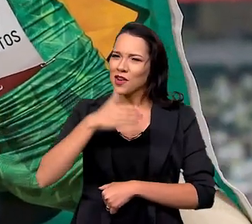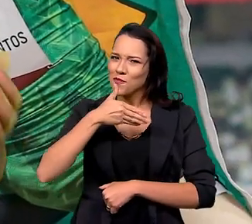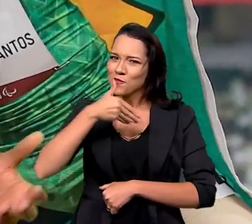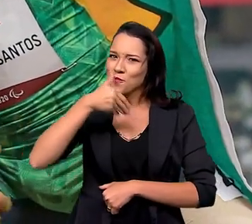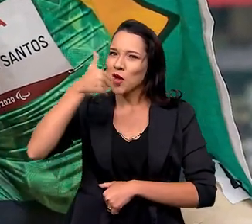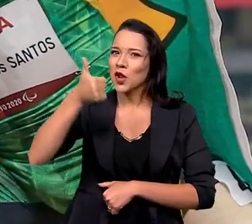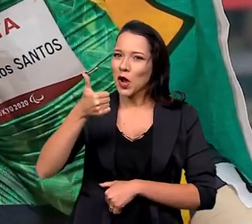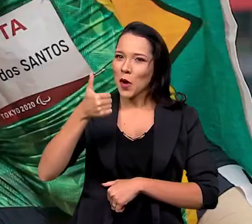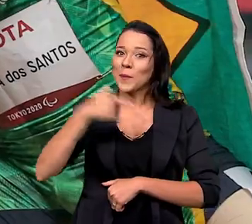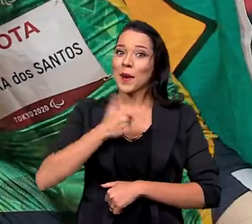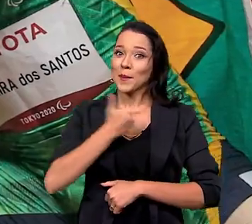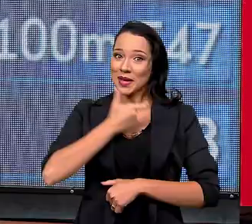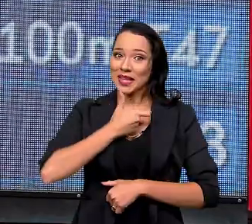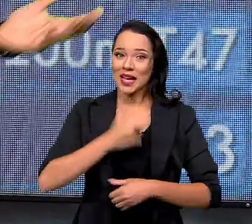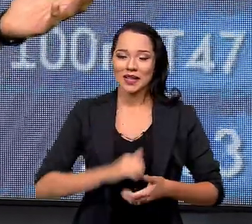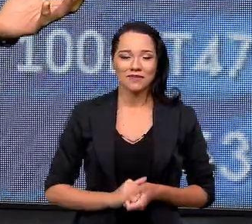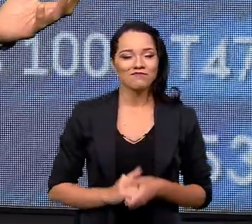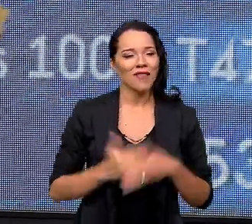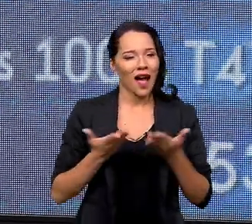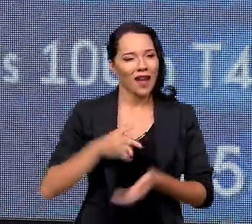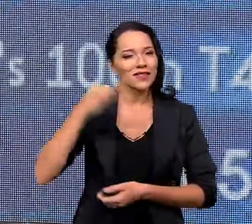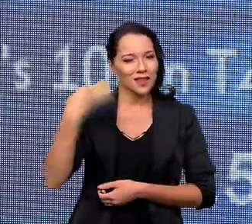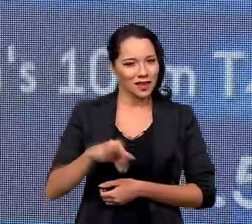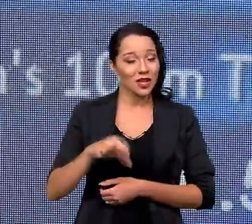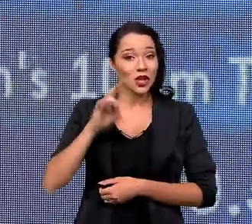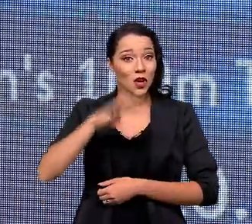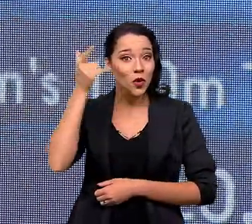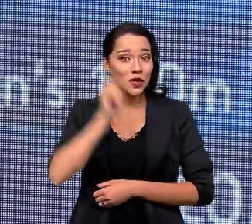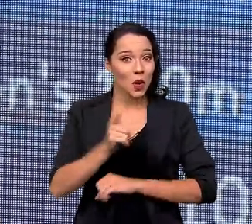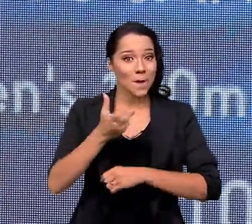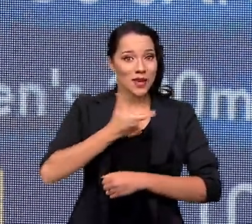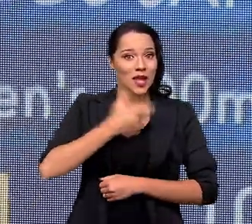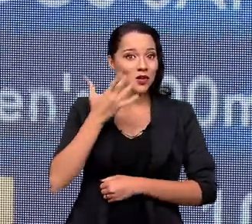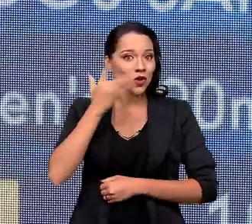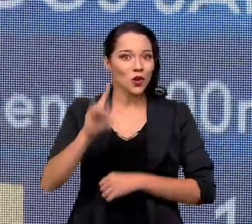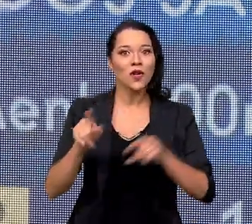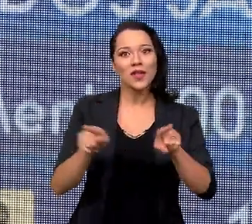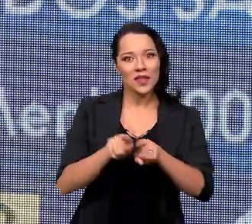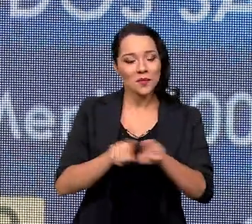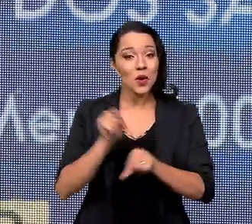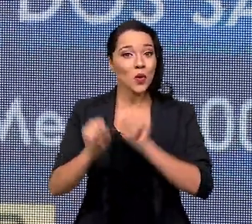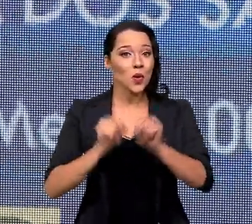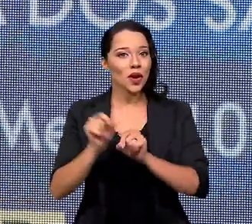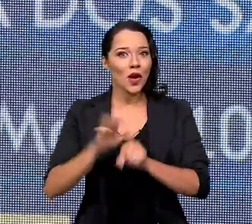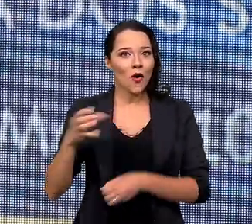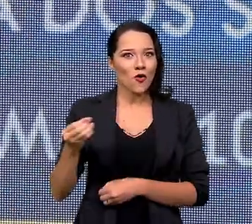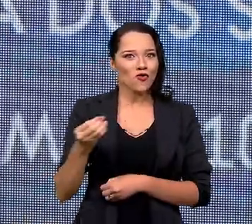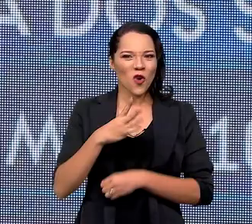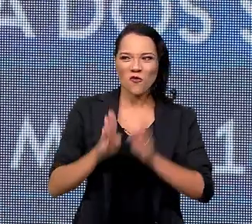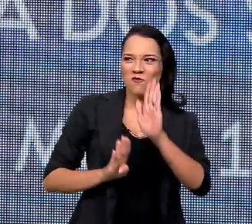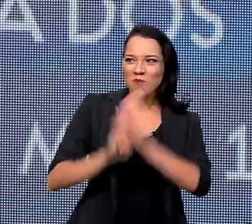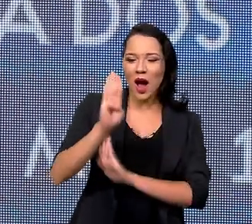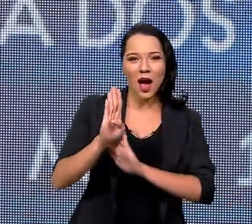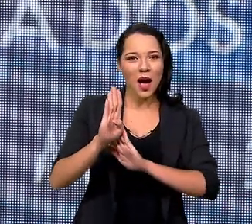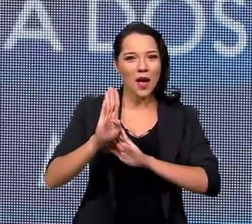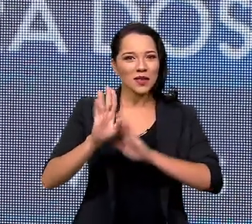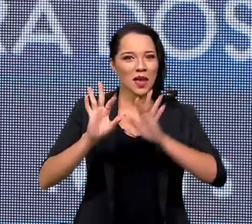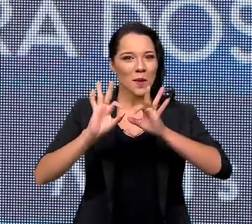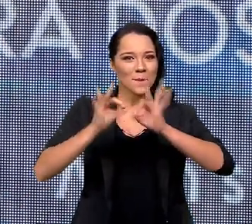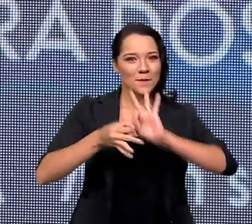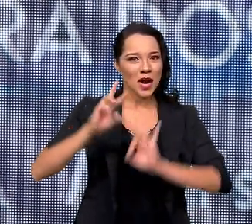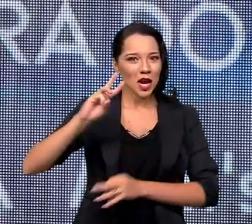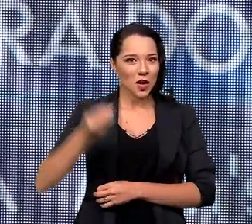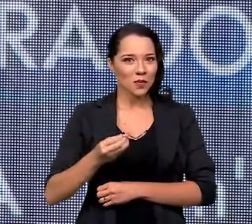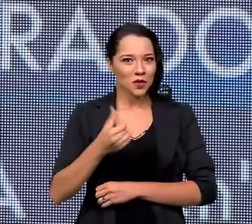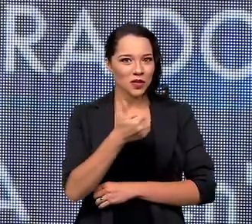ele era favorito pra medalha, hein? Não deu outra! Não só levou a medalha de ouro, como também estabeleceu o novo recorde paralímpico